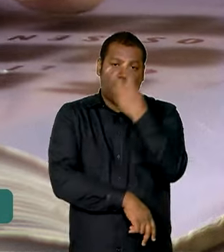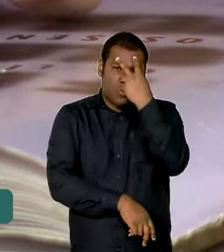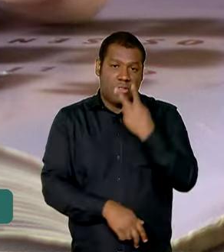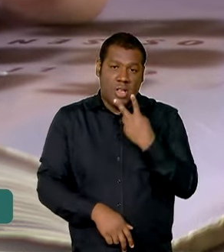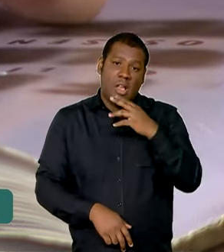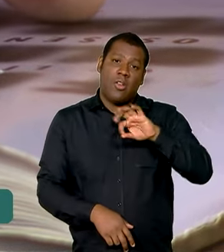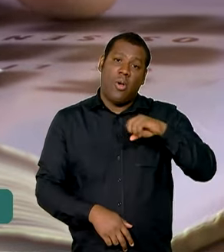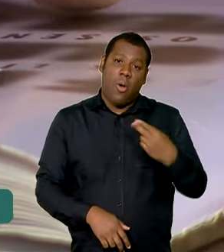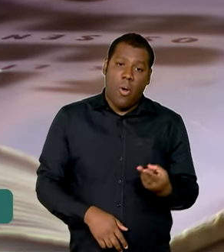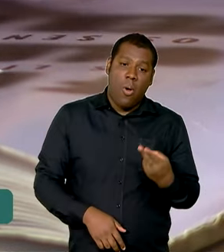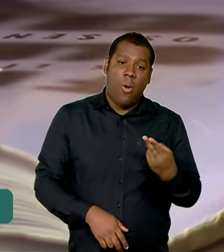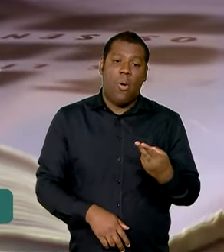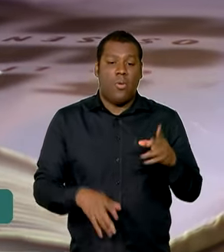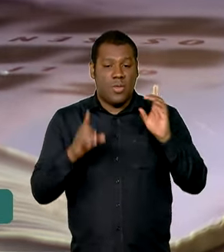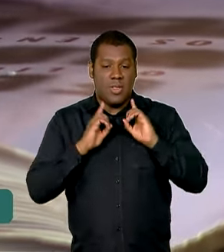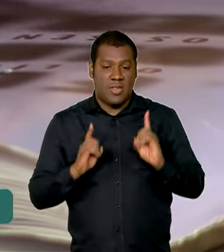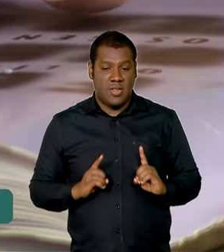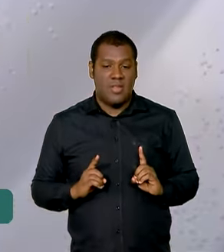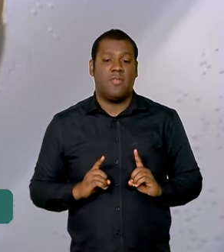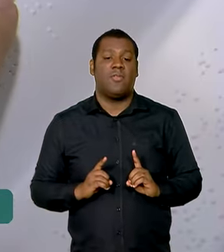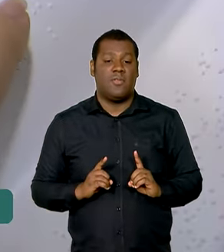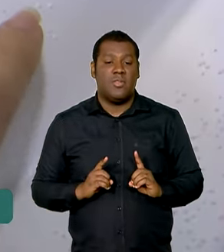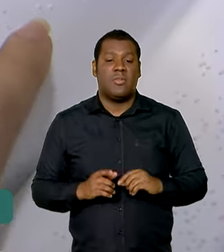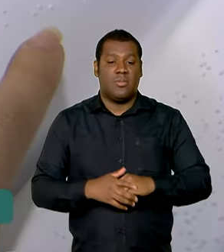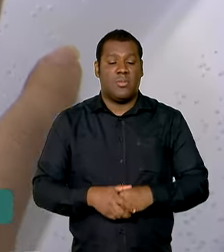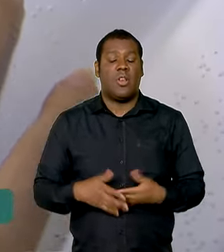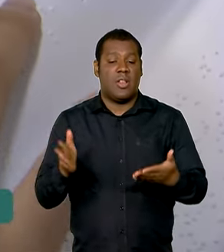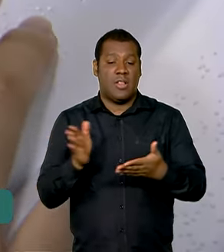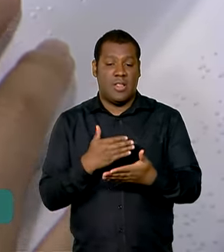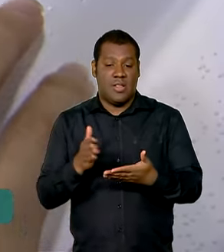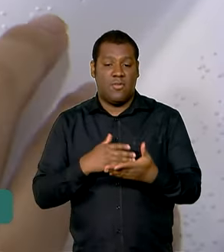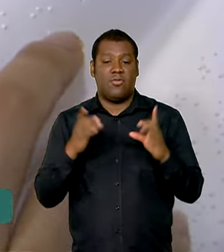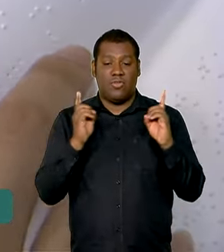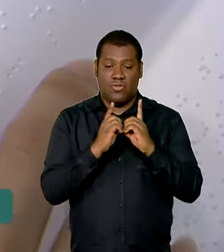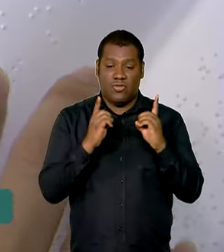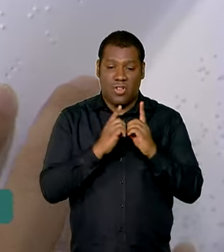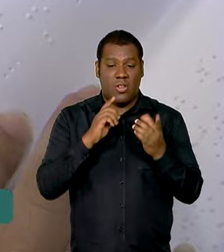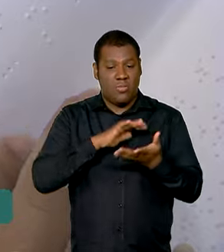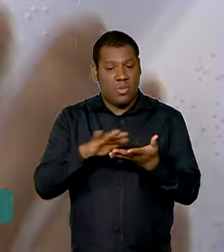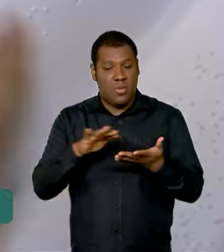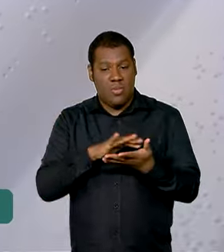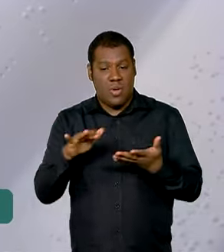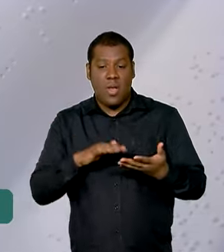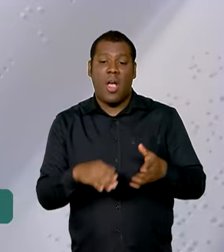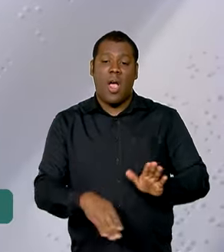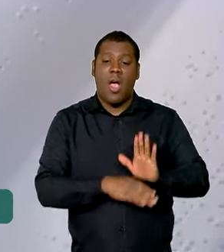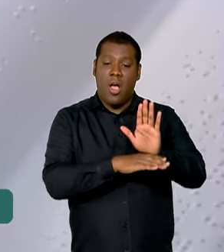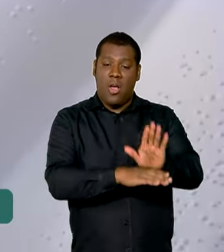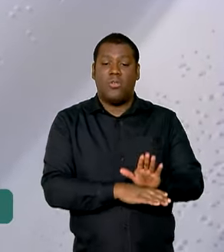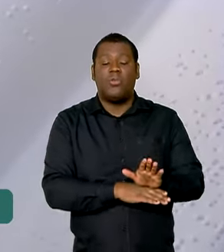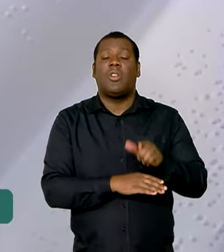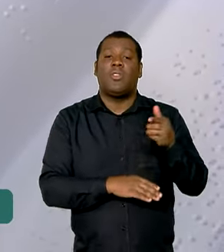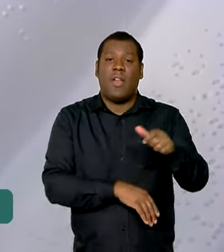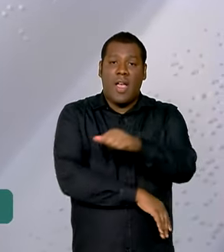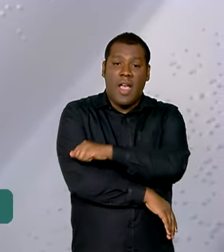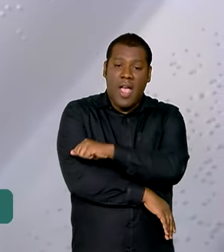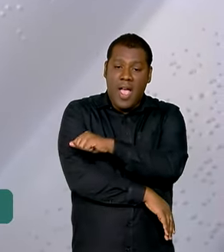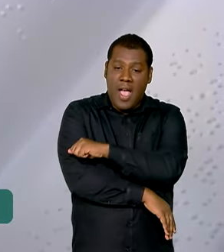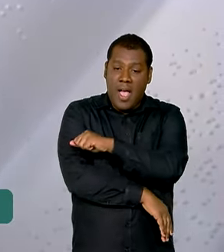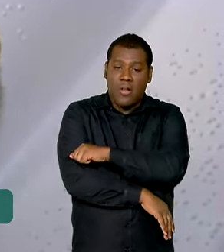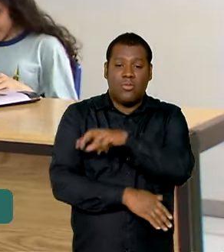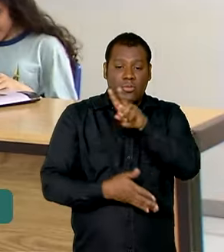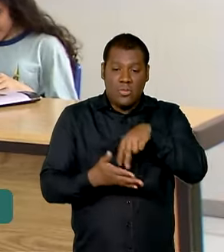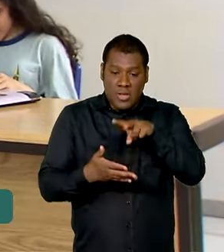deficiência visual em todo o país. Os livros impressos em braile possibilitam a leitura e